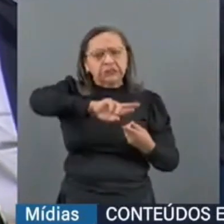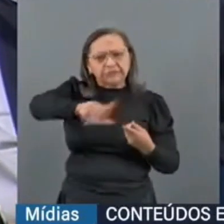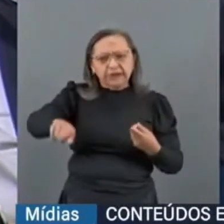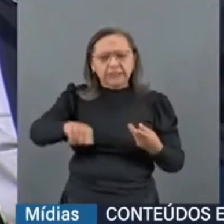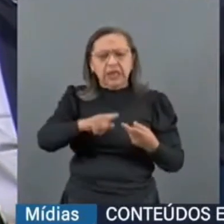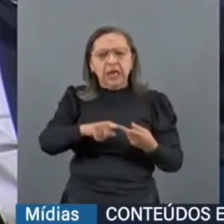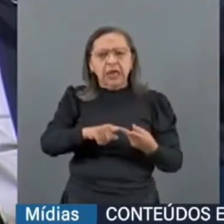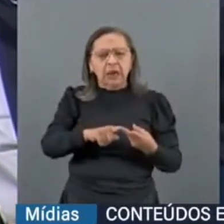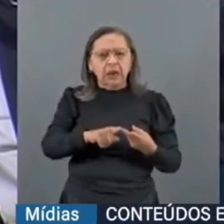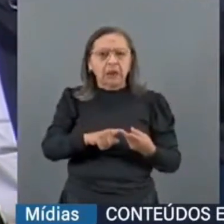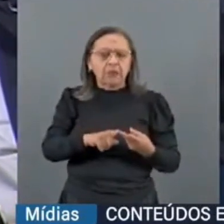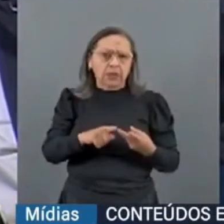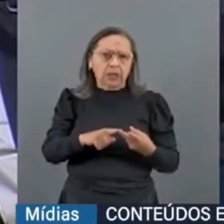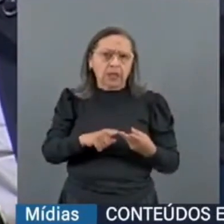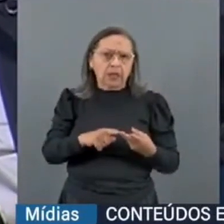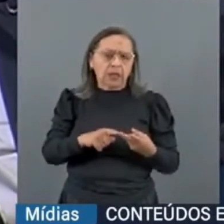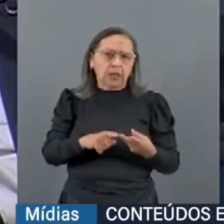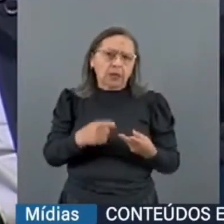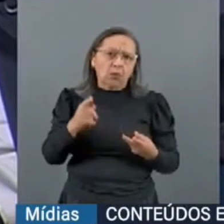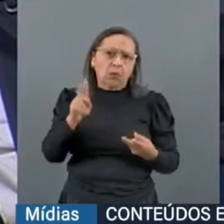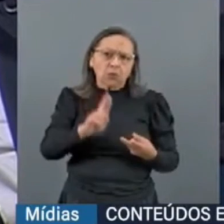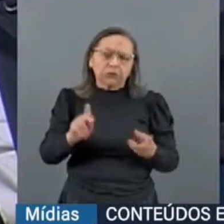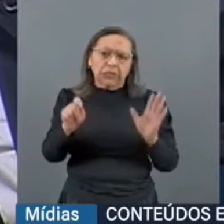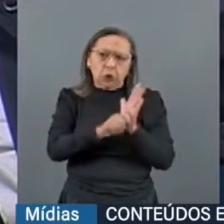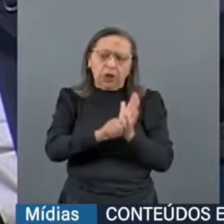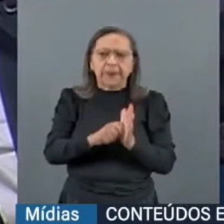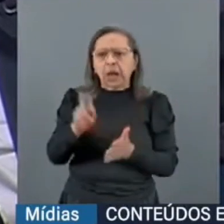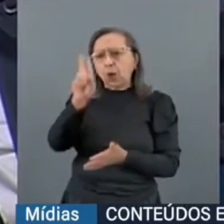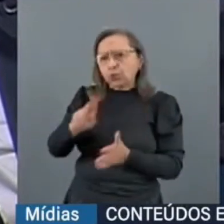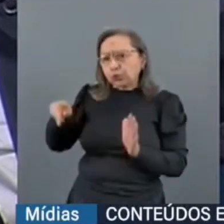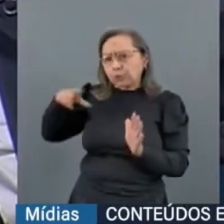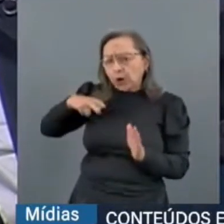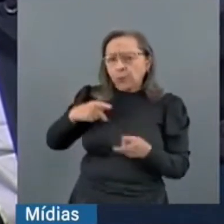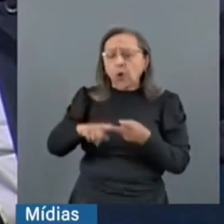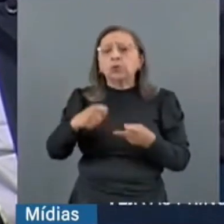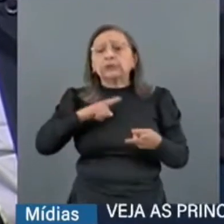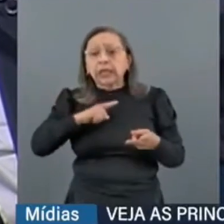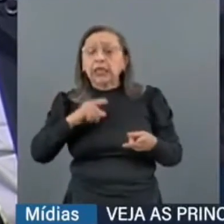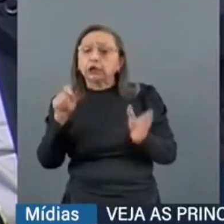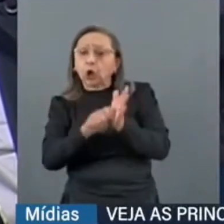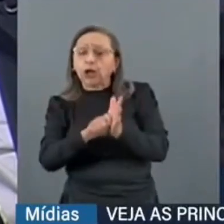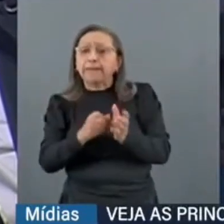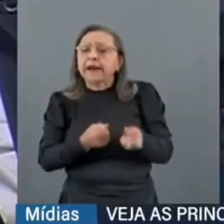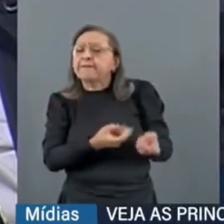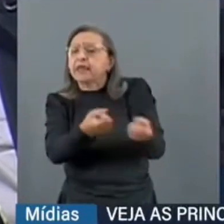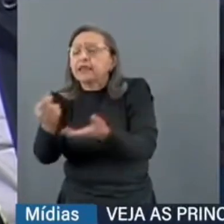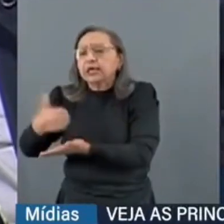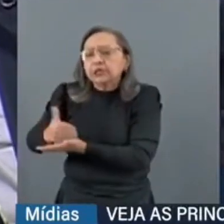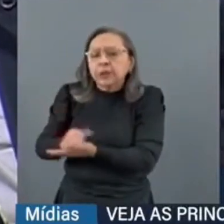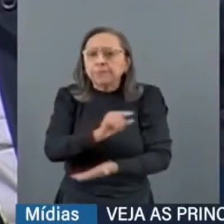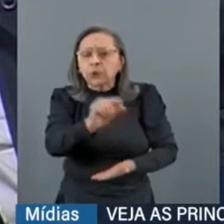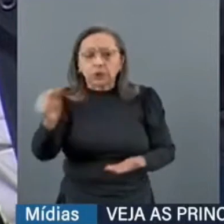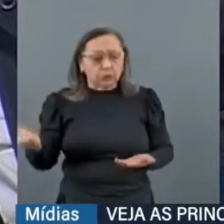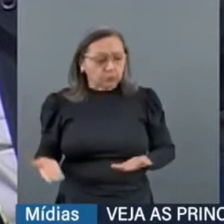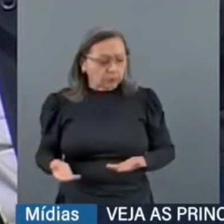porte da droga para consumo com o porte da droga para venda em varejo, com base apenas na quantidade da